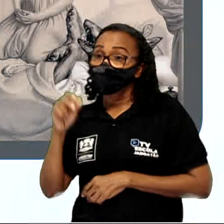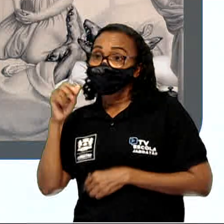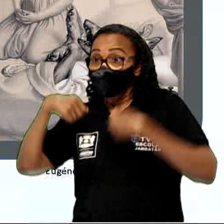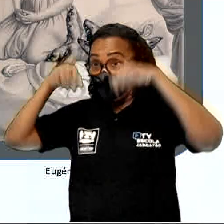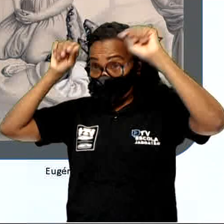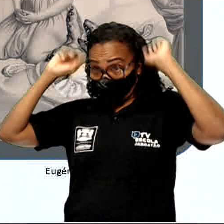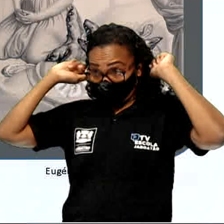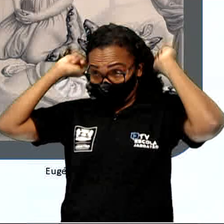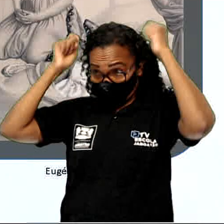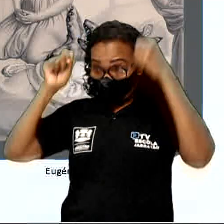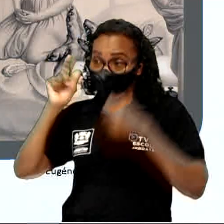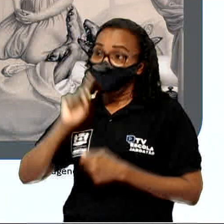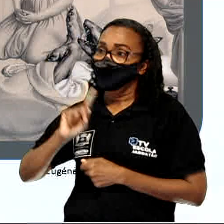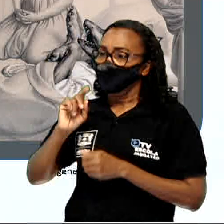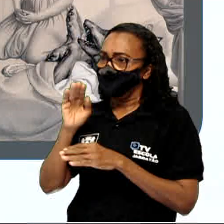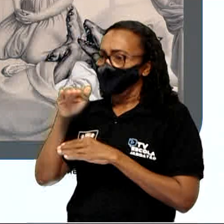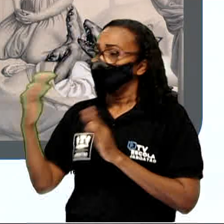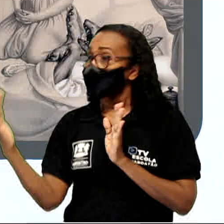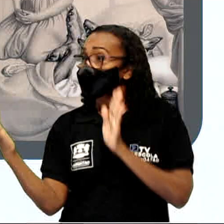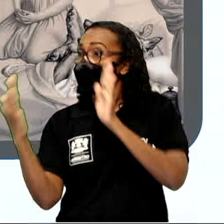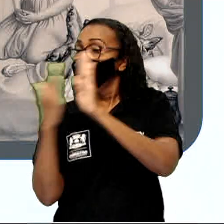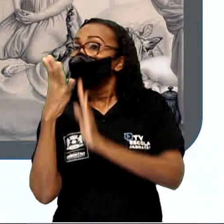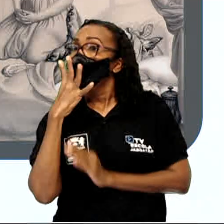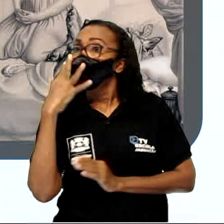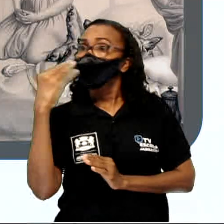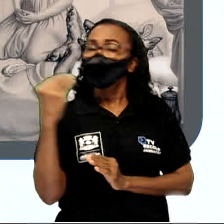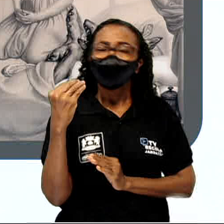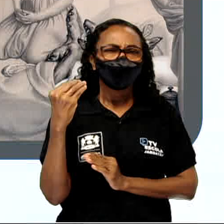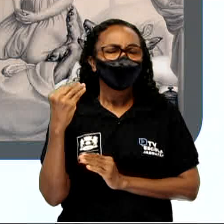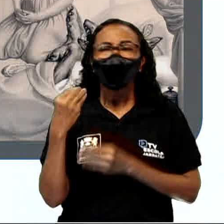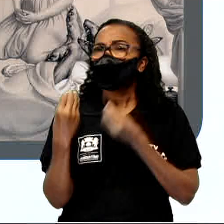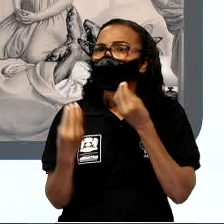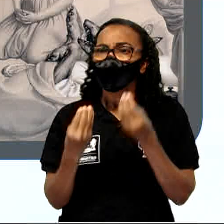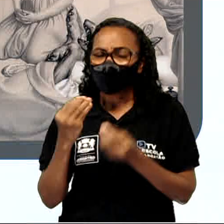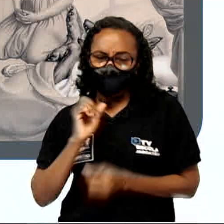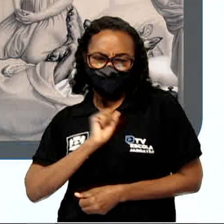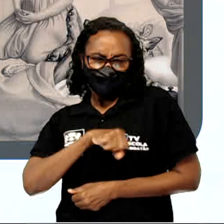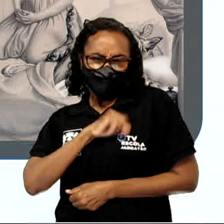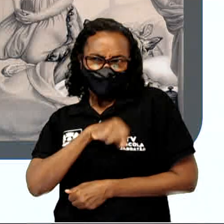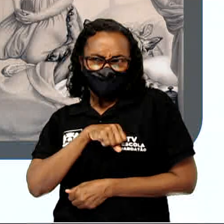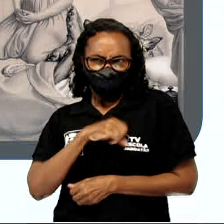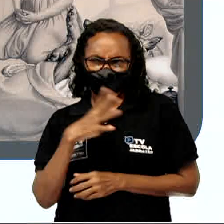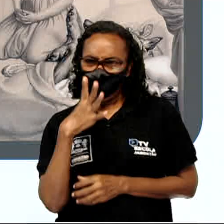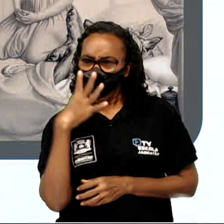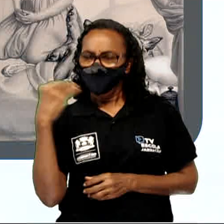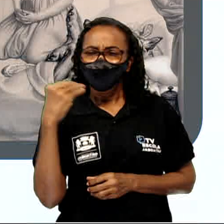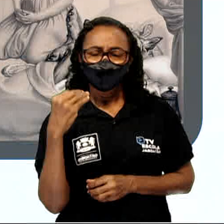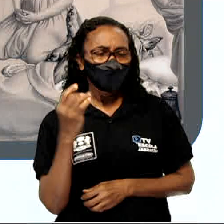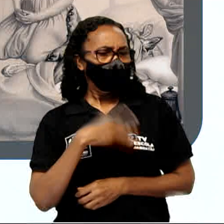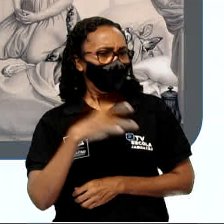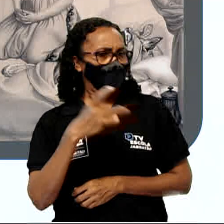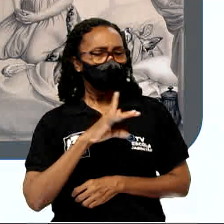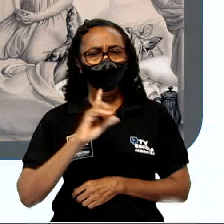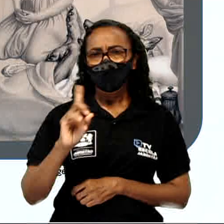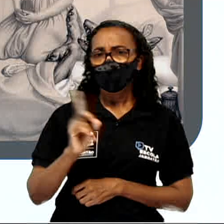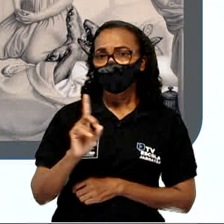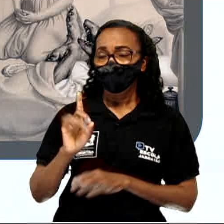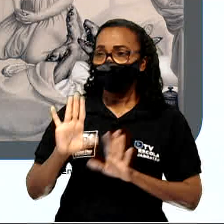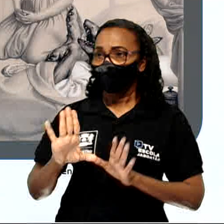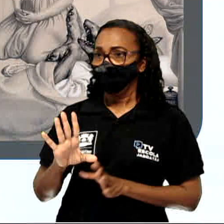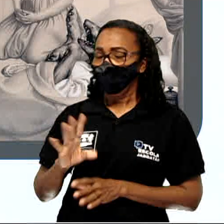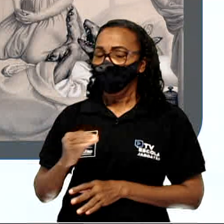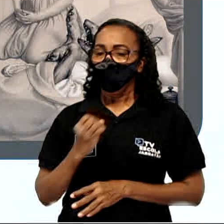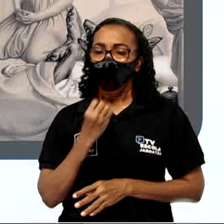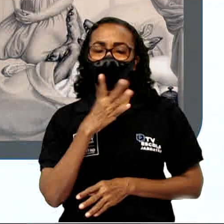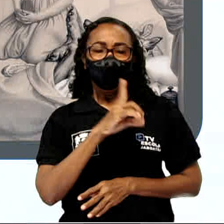lobo. Como não tinha a menor ideia do animal malvado que ele era, não teve um pingo de medo. Bom dia,